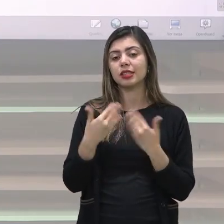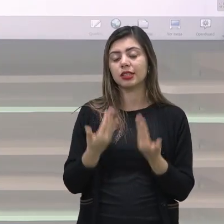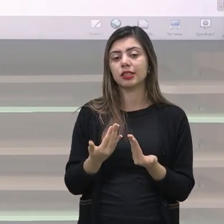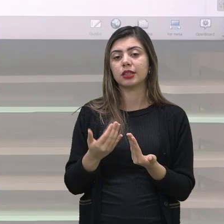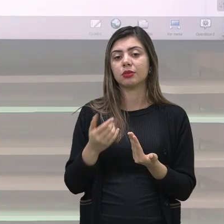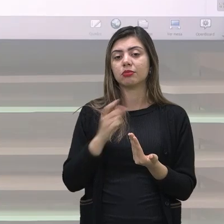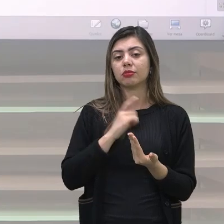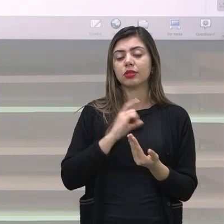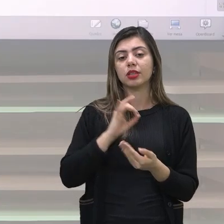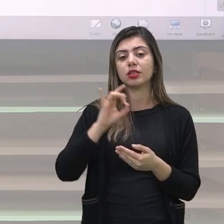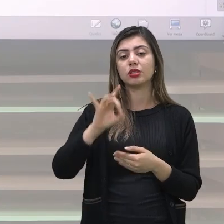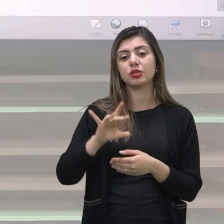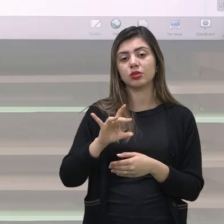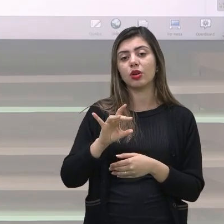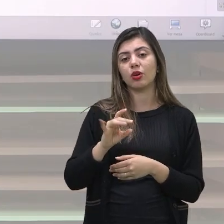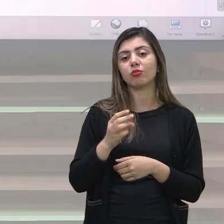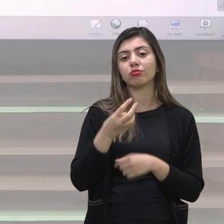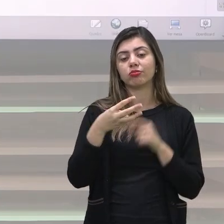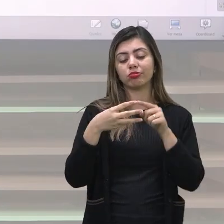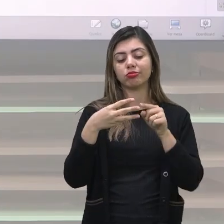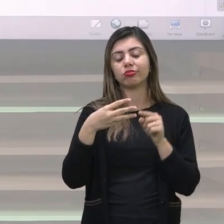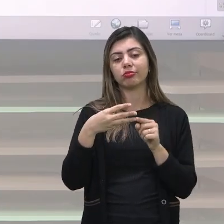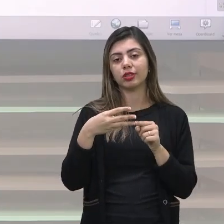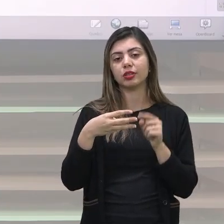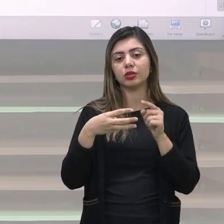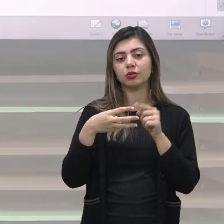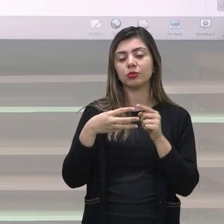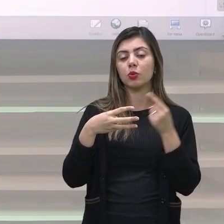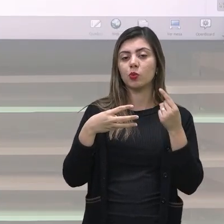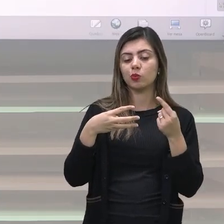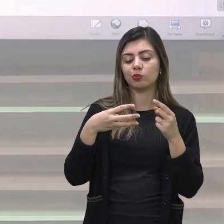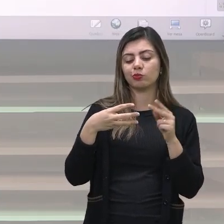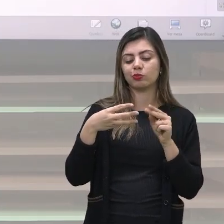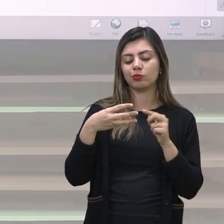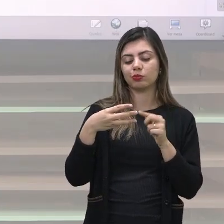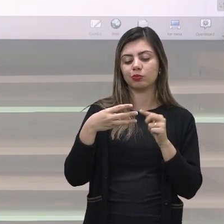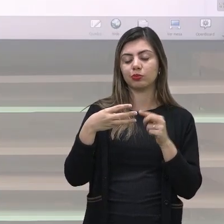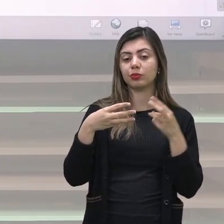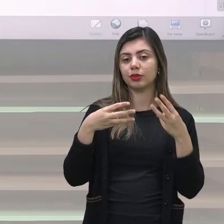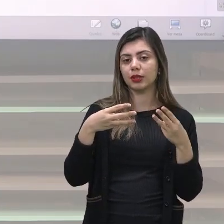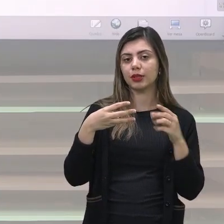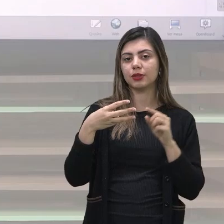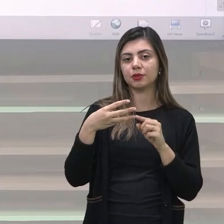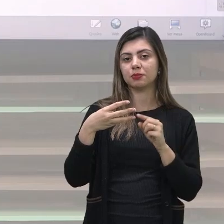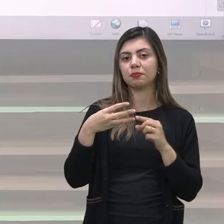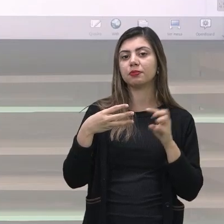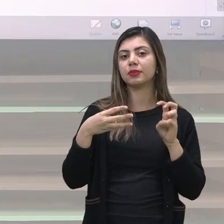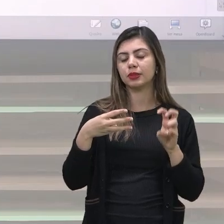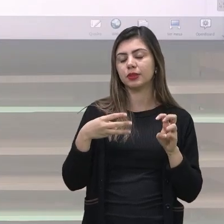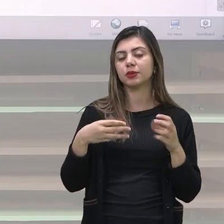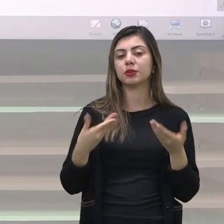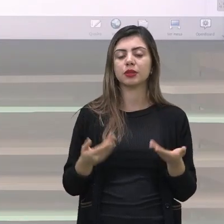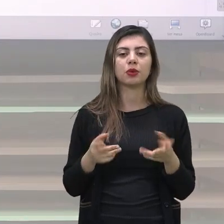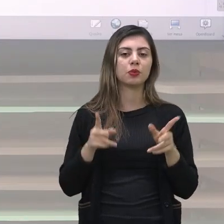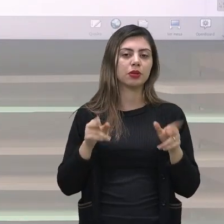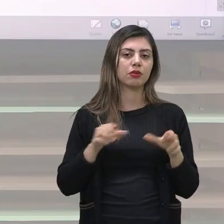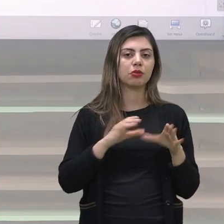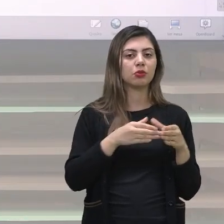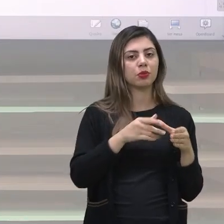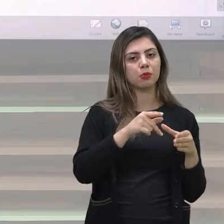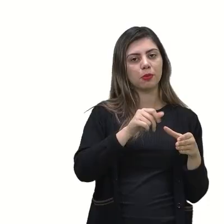ímpares ali dentro só são 1 3 e 5 tá bom a mesma ideia vale para números pares ok